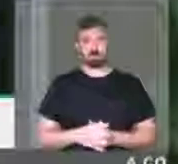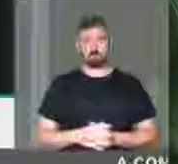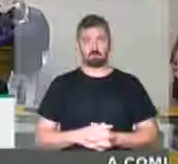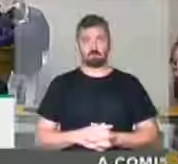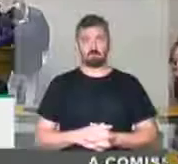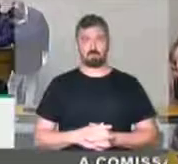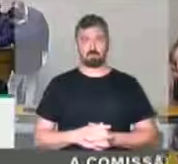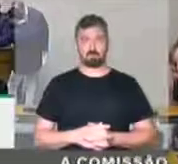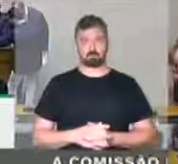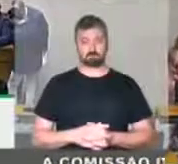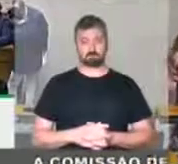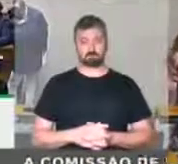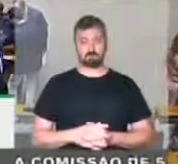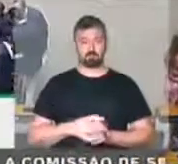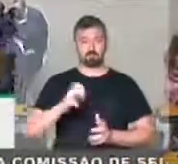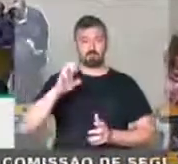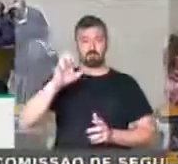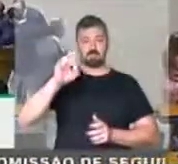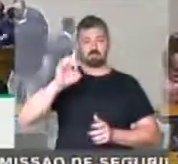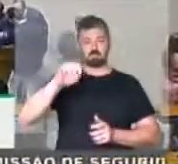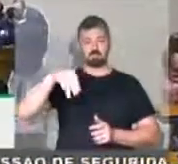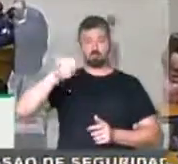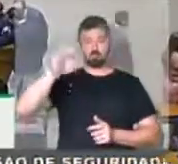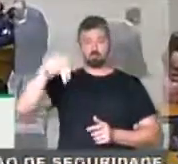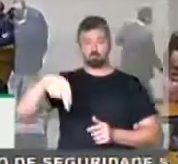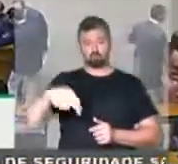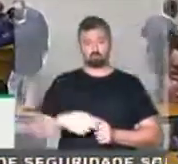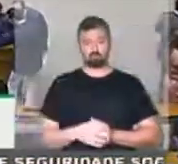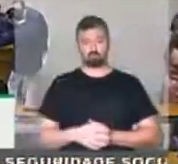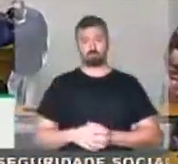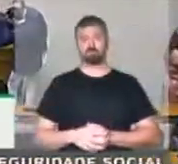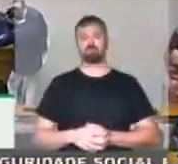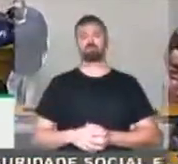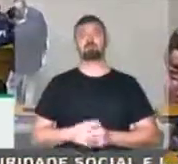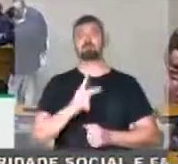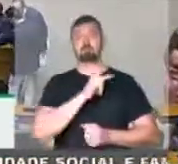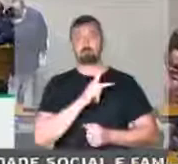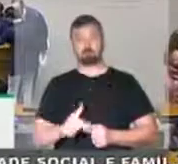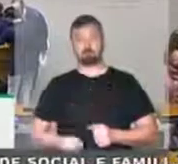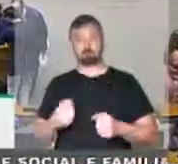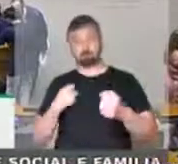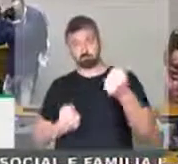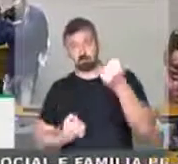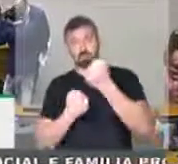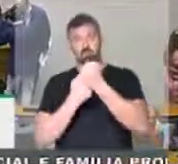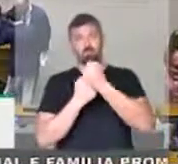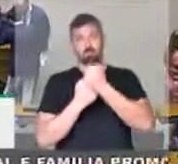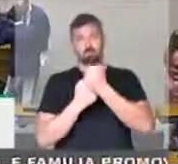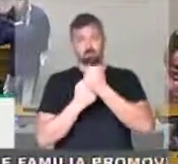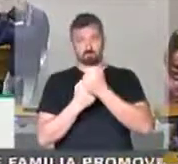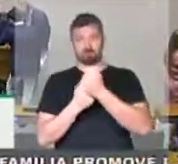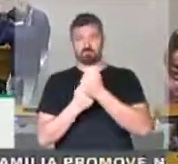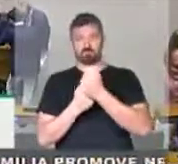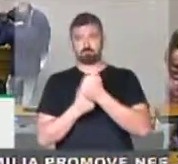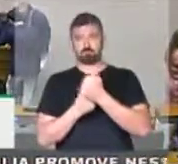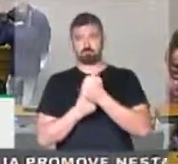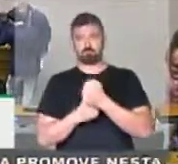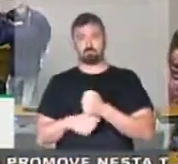Deputado Edmilson Rodrigues. Presidente, quero me solidarizar com